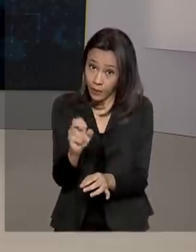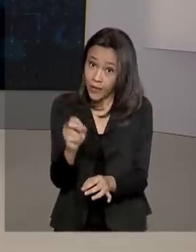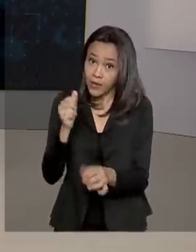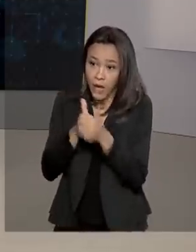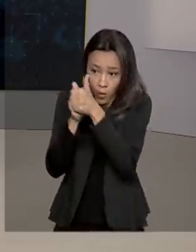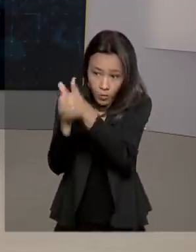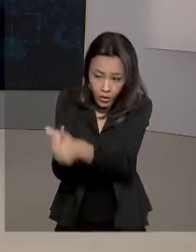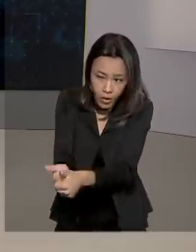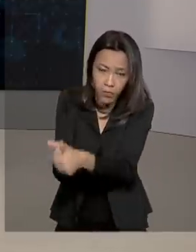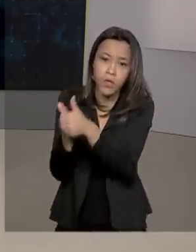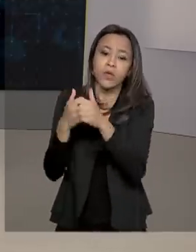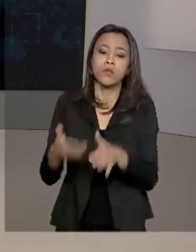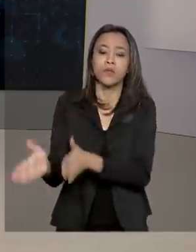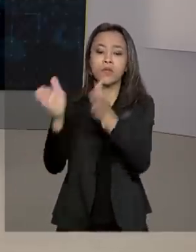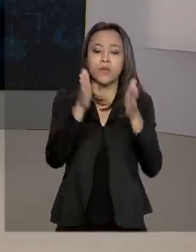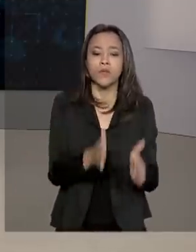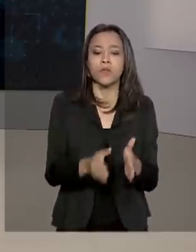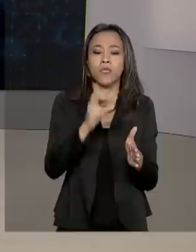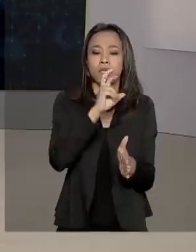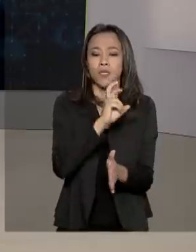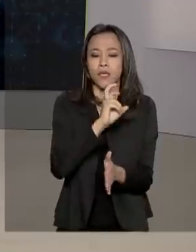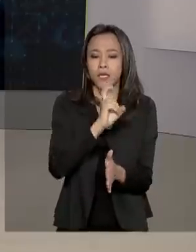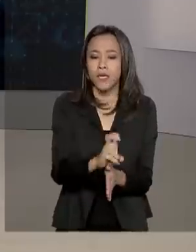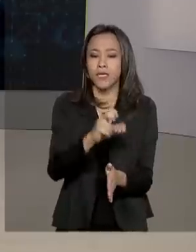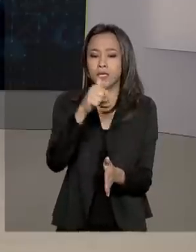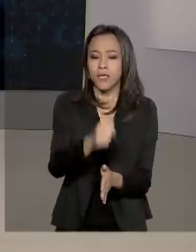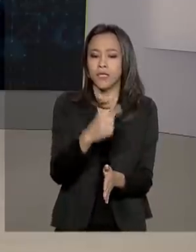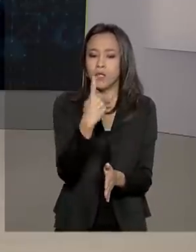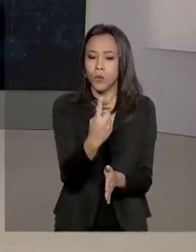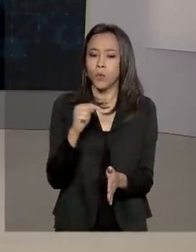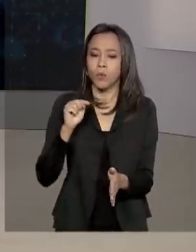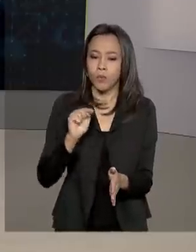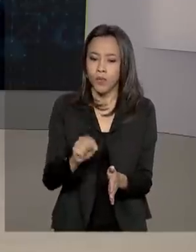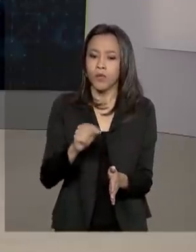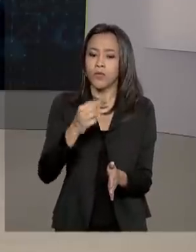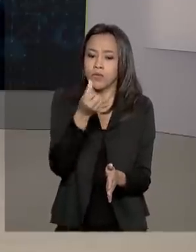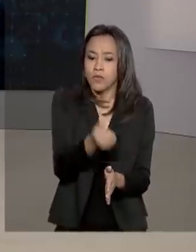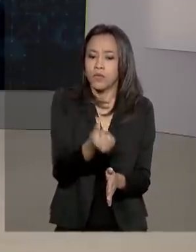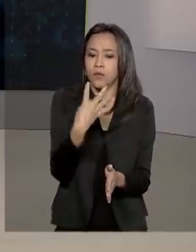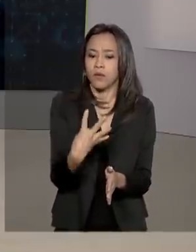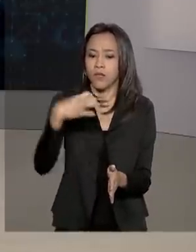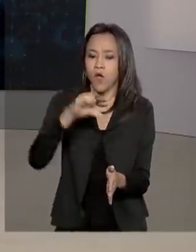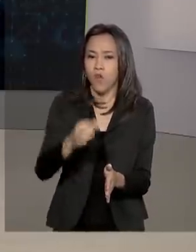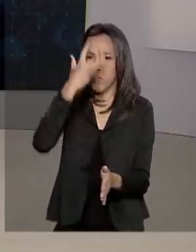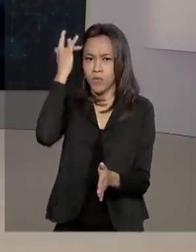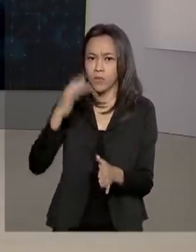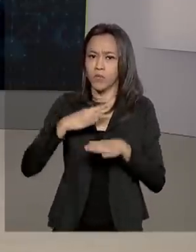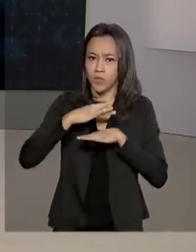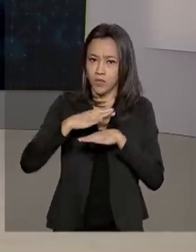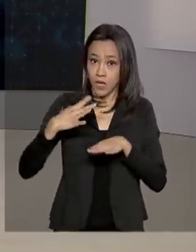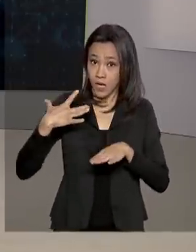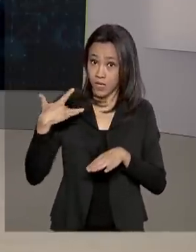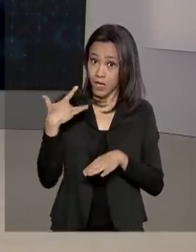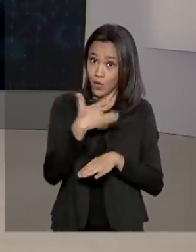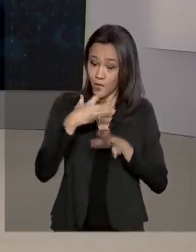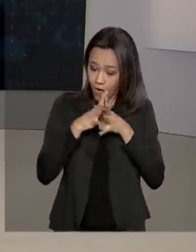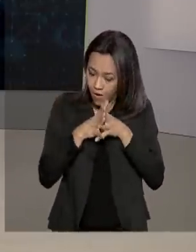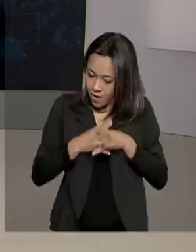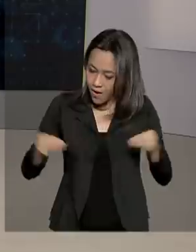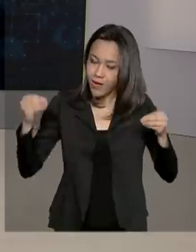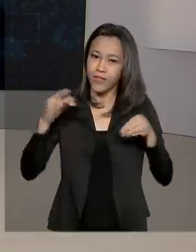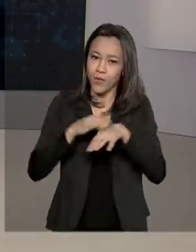acompanhamento, com 571.649 recuperados. E até agora foram